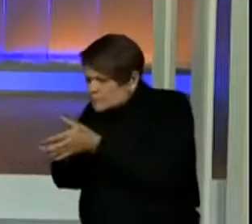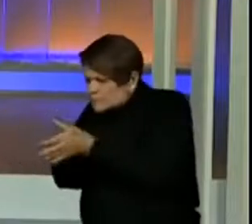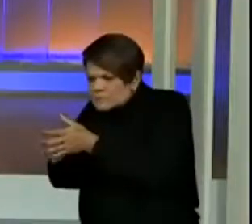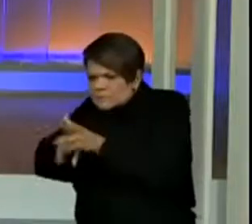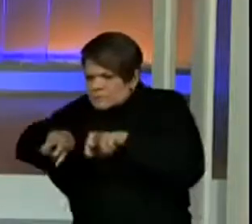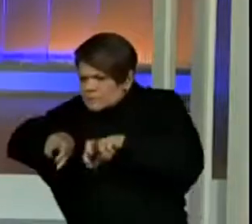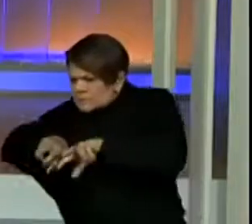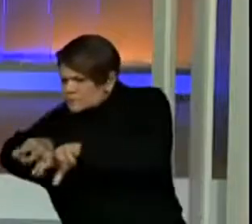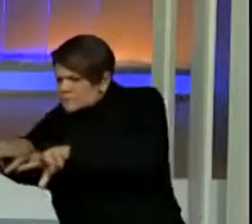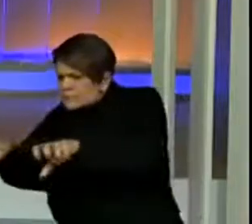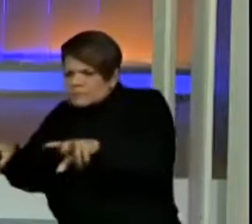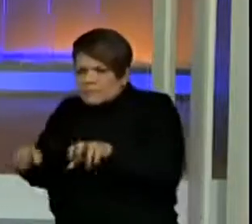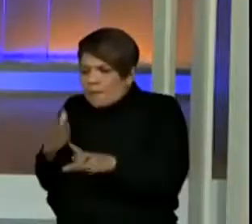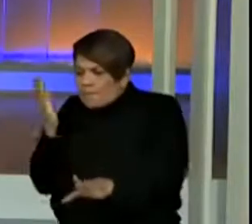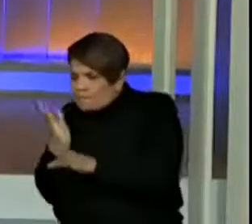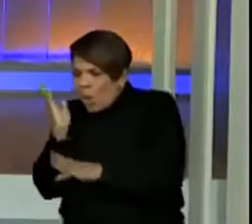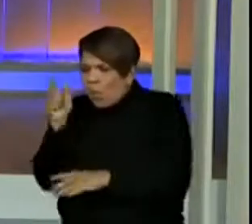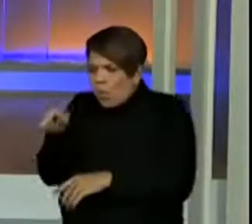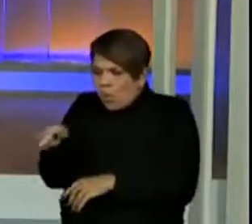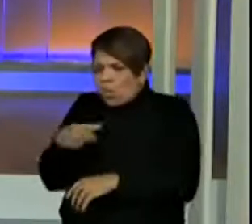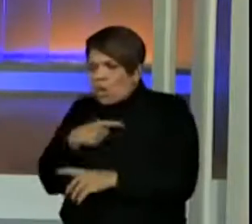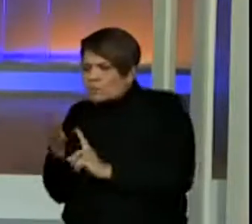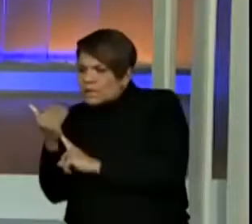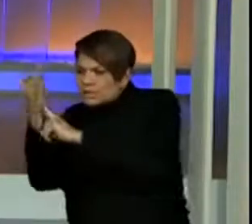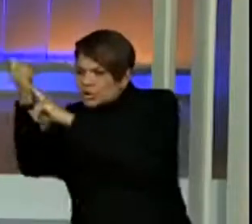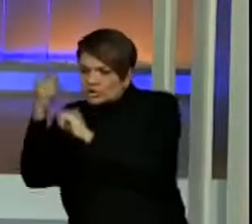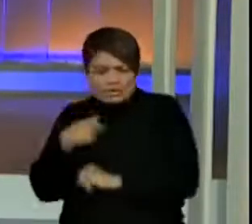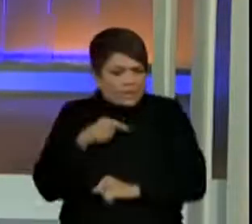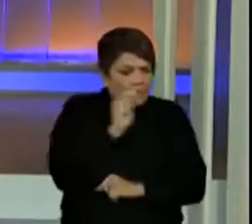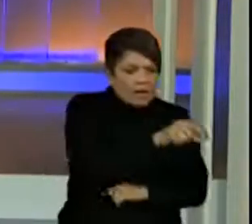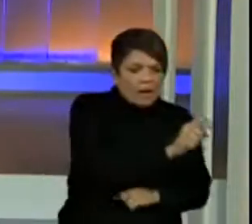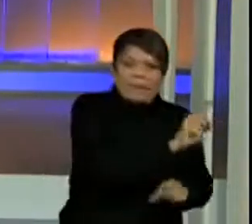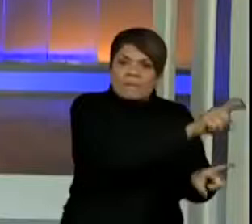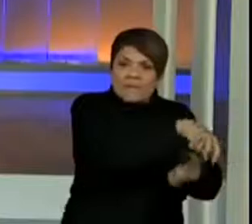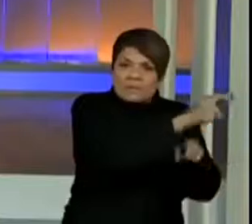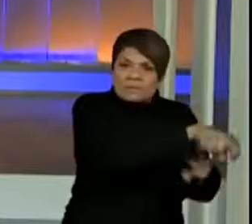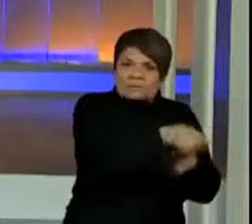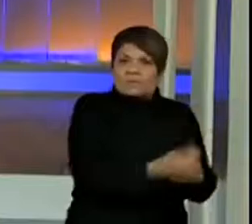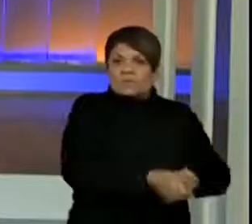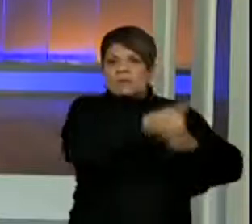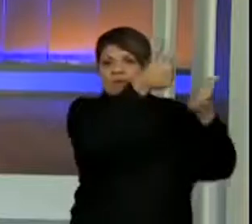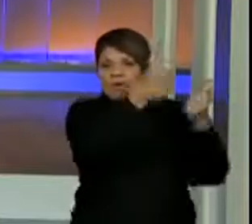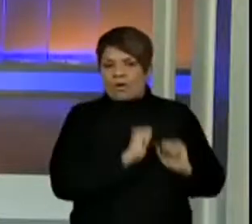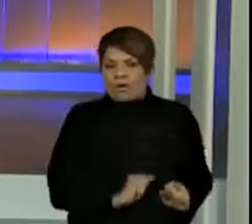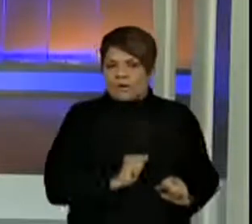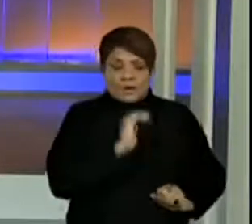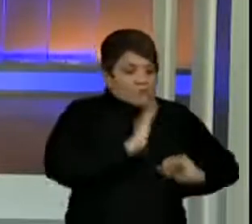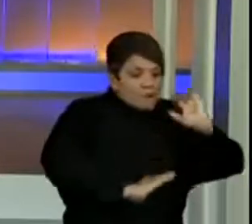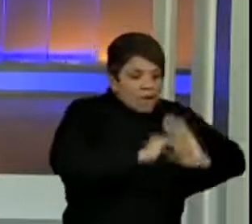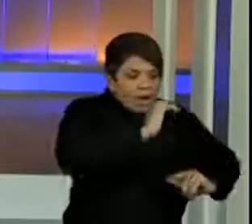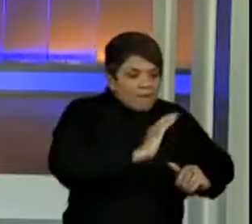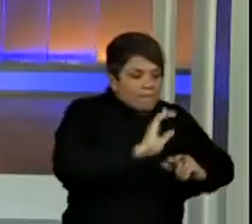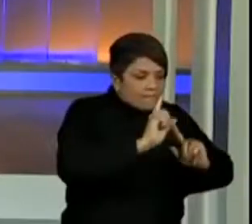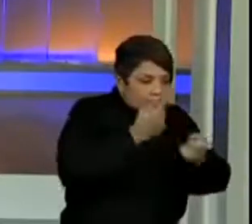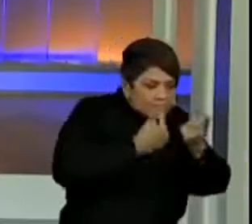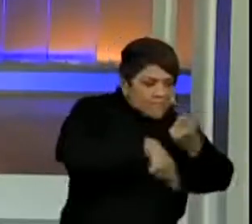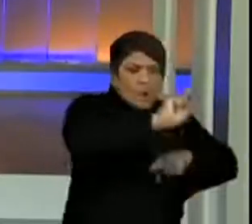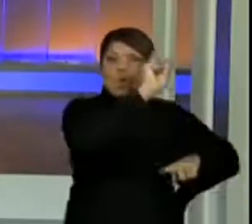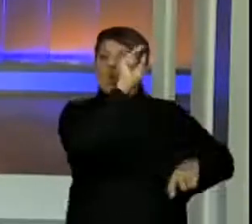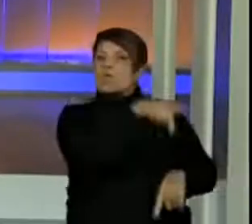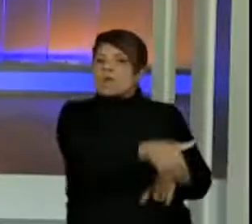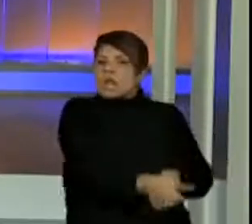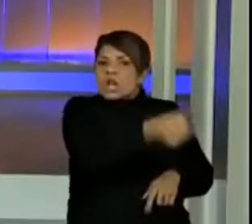a melhor plantação para ter o melhor produtor de gado, a melhor